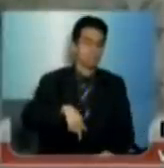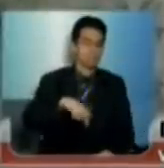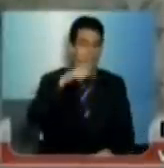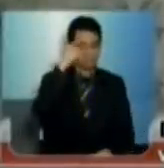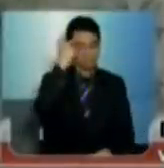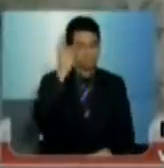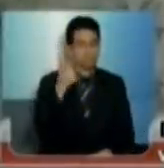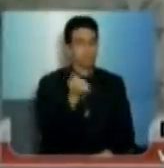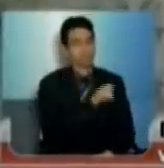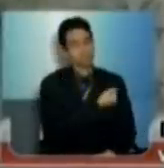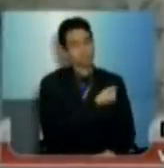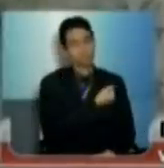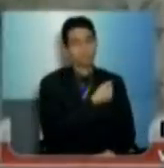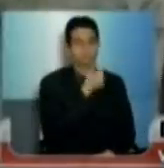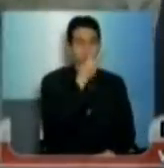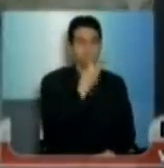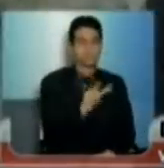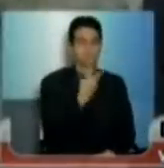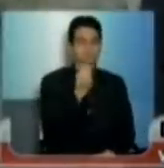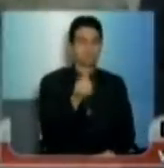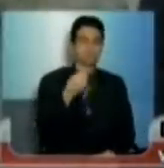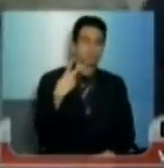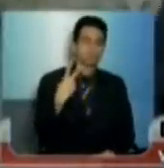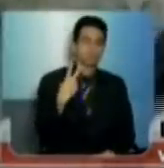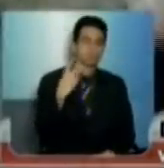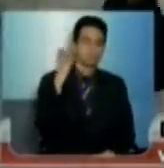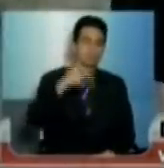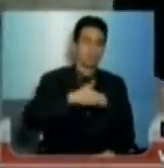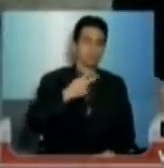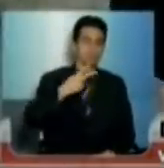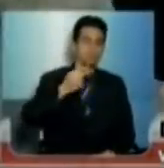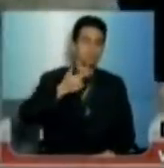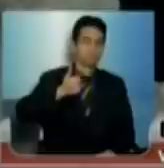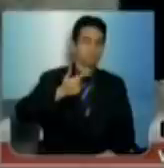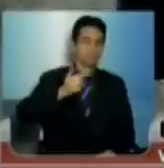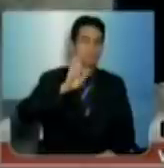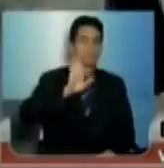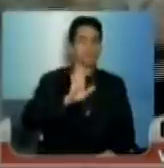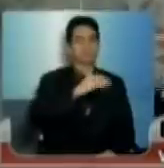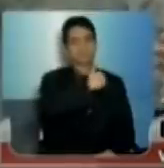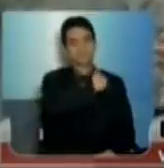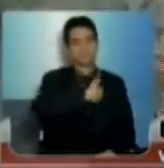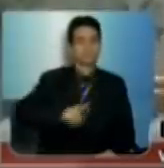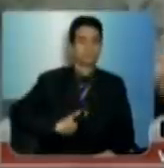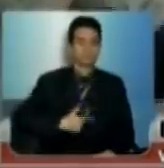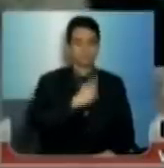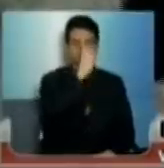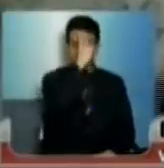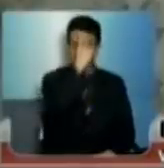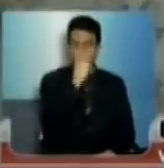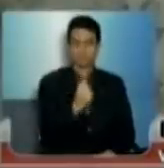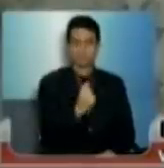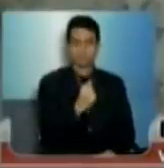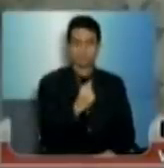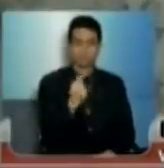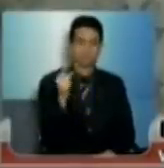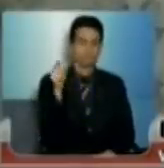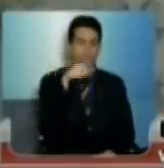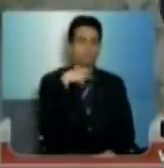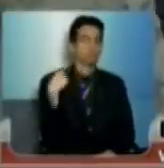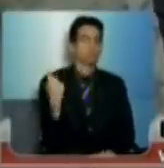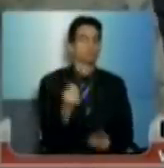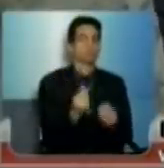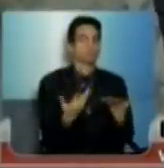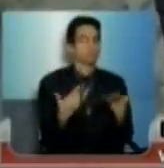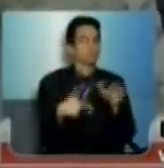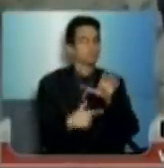o PL número 300 de 2012. No entanto, o governador Geraldo Alckmin vetou o projeto e nós derrubamos o veto.